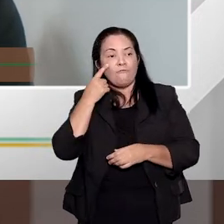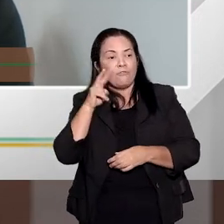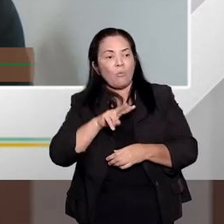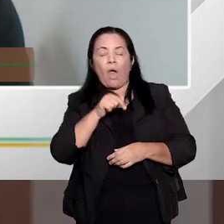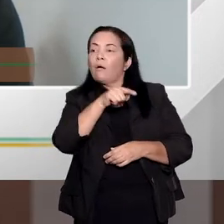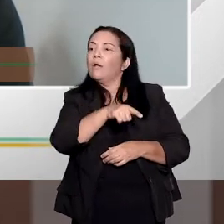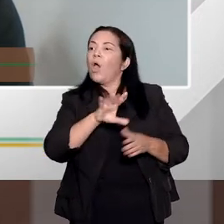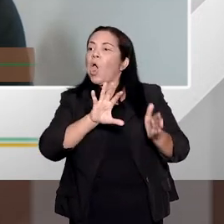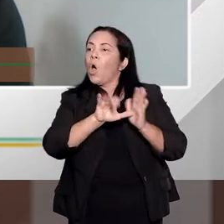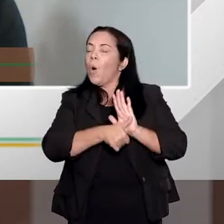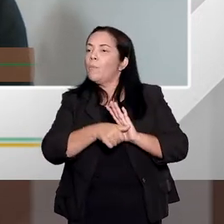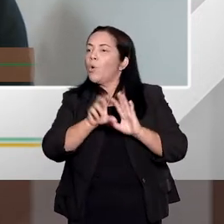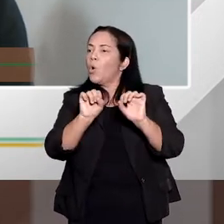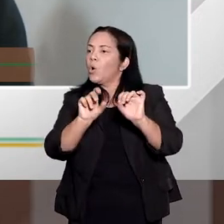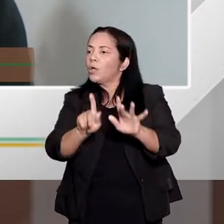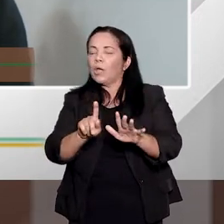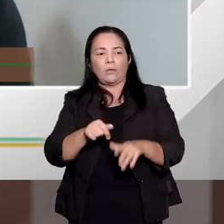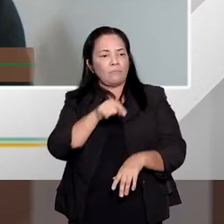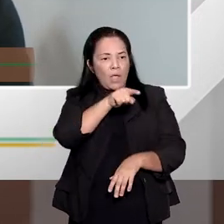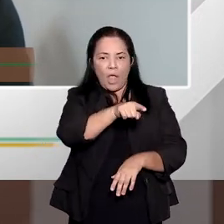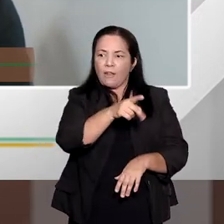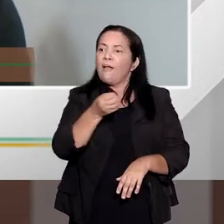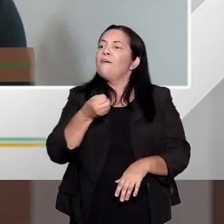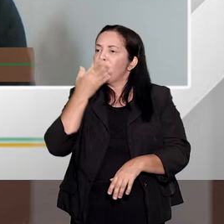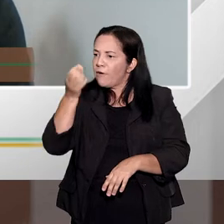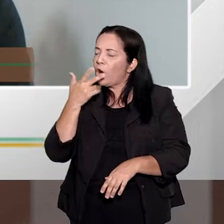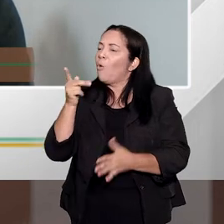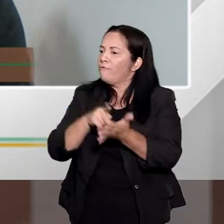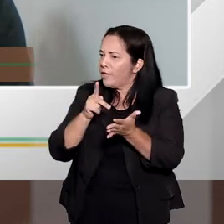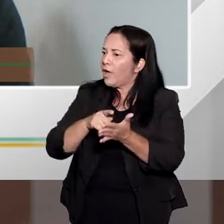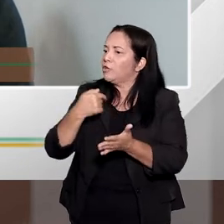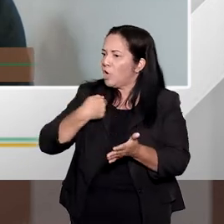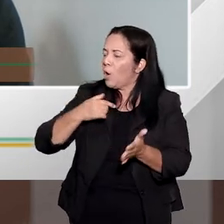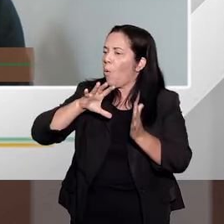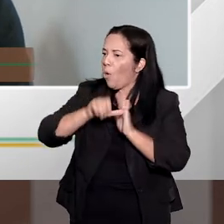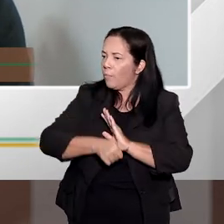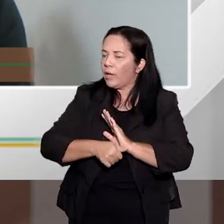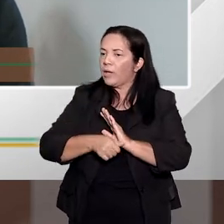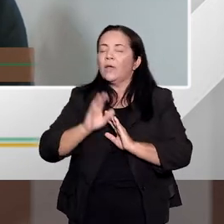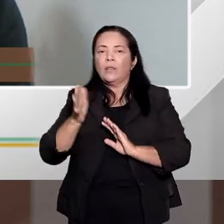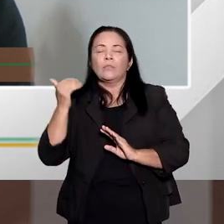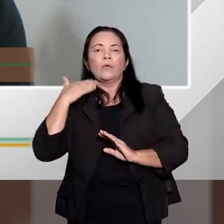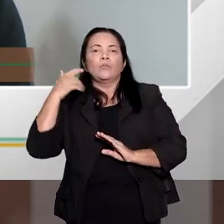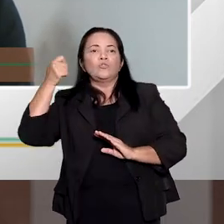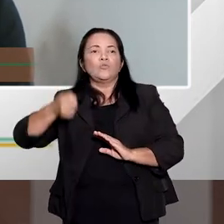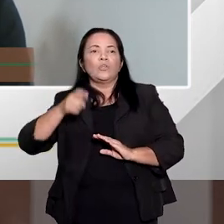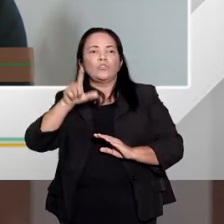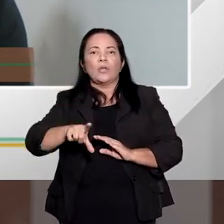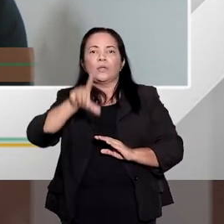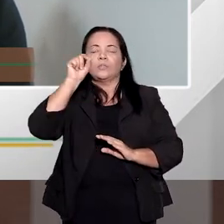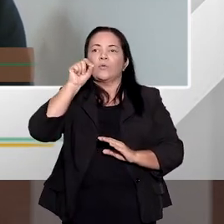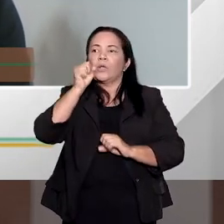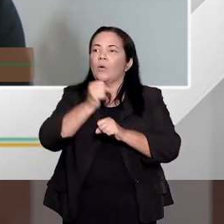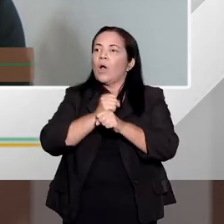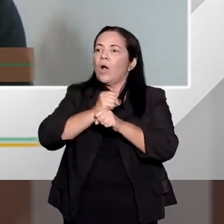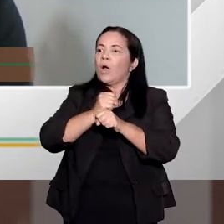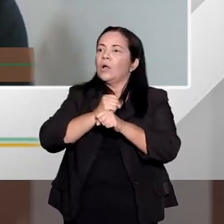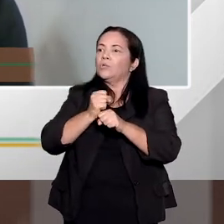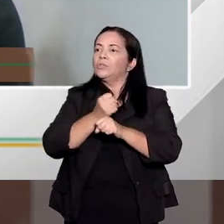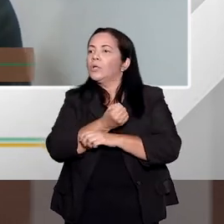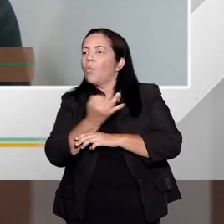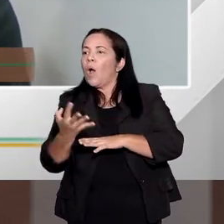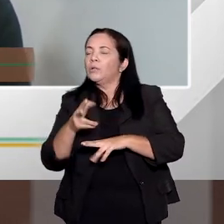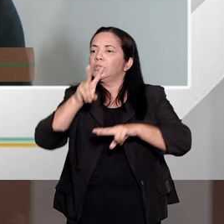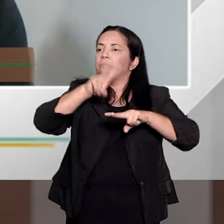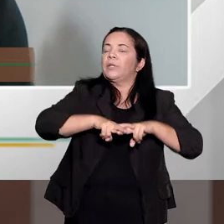roubo, né? Fixou a pena base no mínimo legal. Digamos que não estavam presentes nenhuma circunstância judicial ali